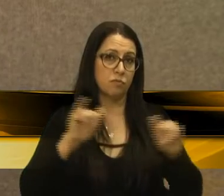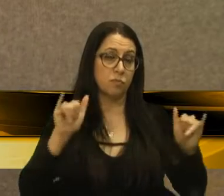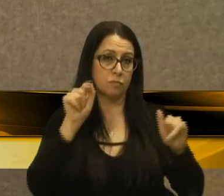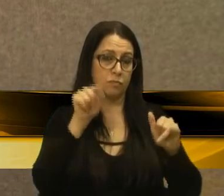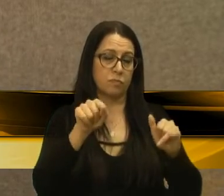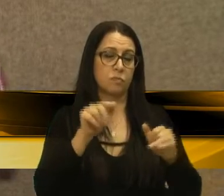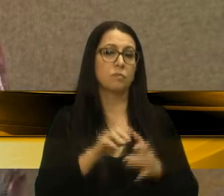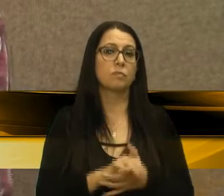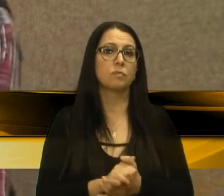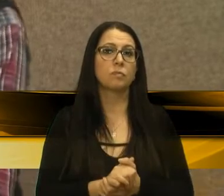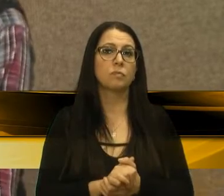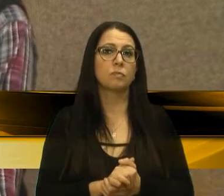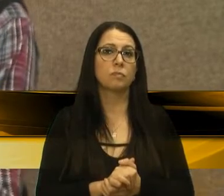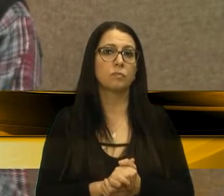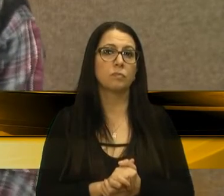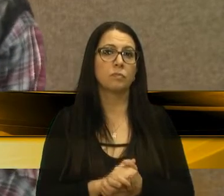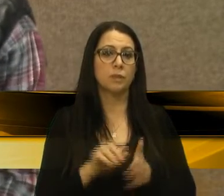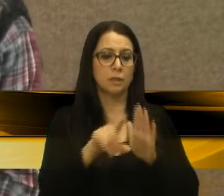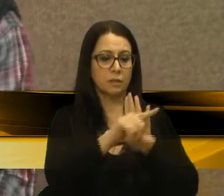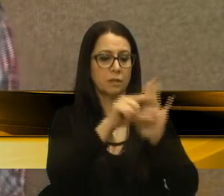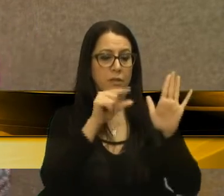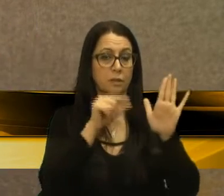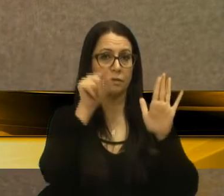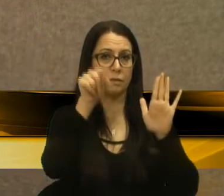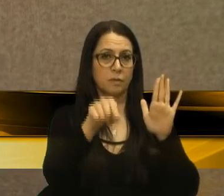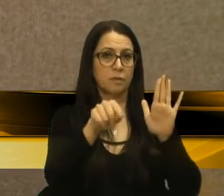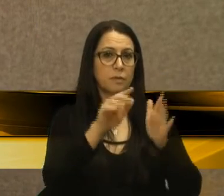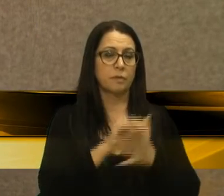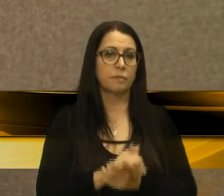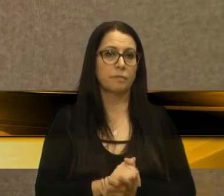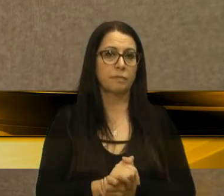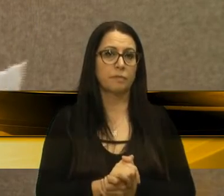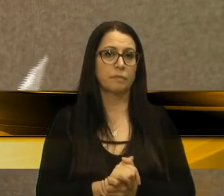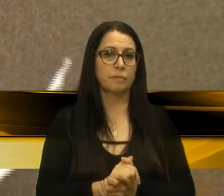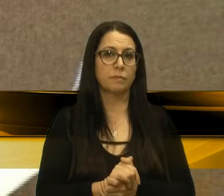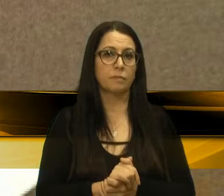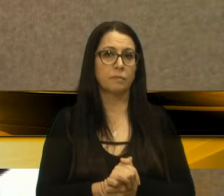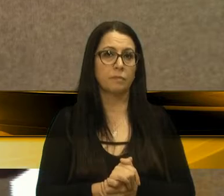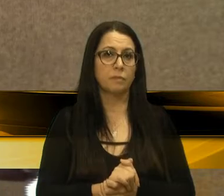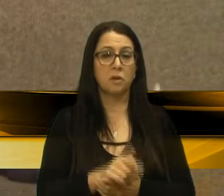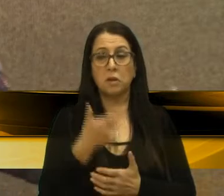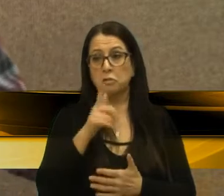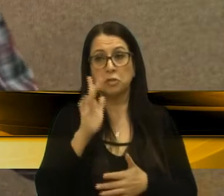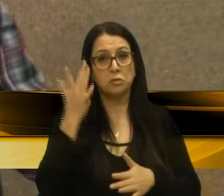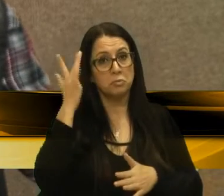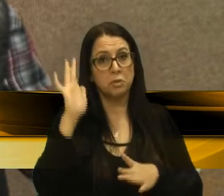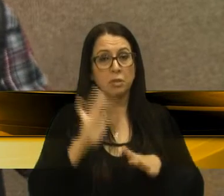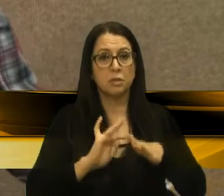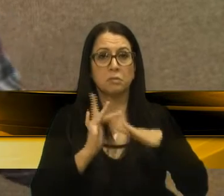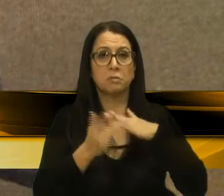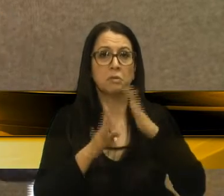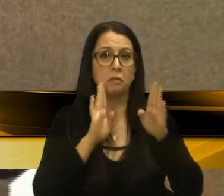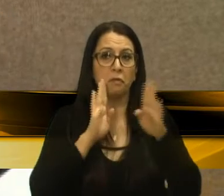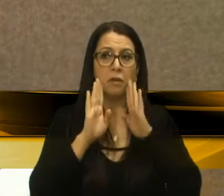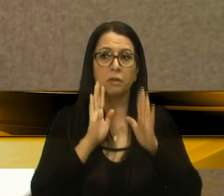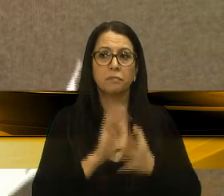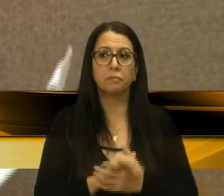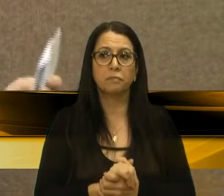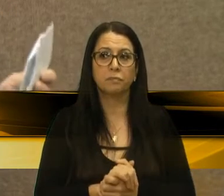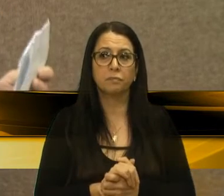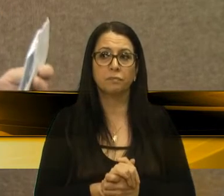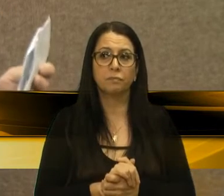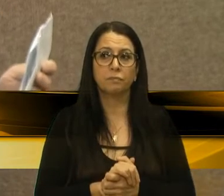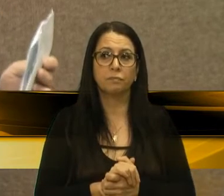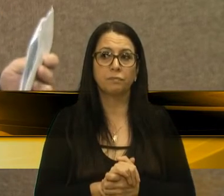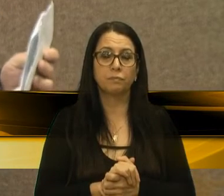a seguinte manchete lá no seu, acho que nas suas redes sociais, no seu Facebook, o